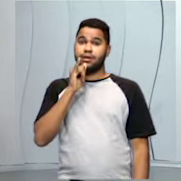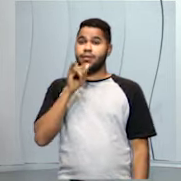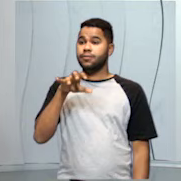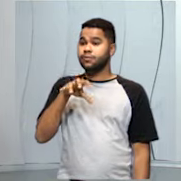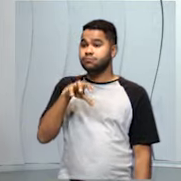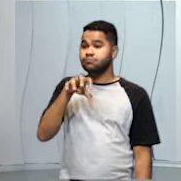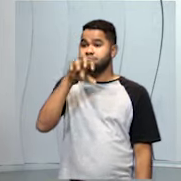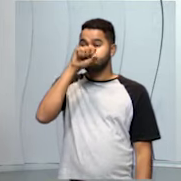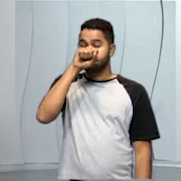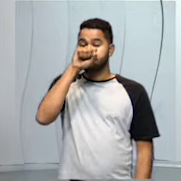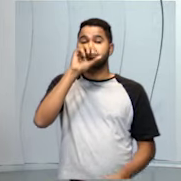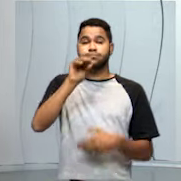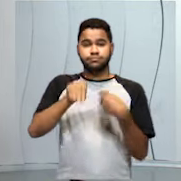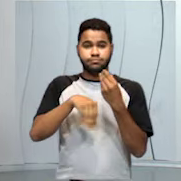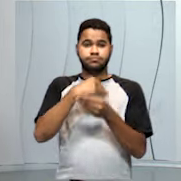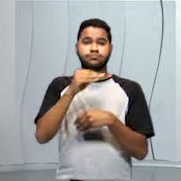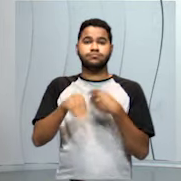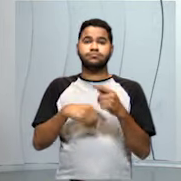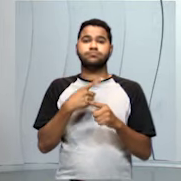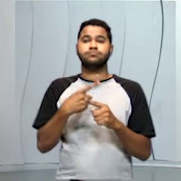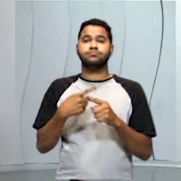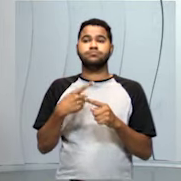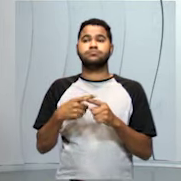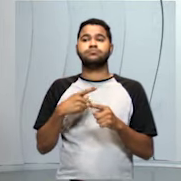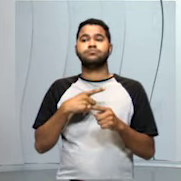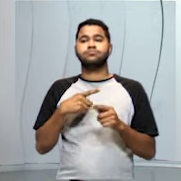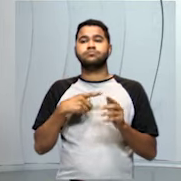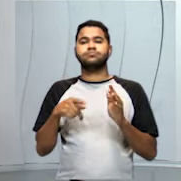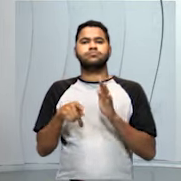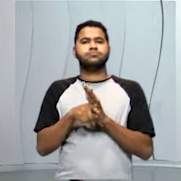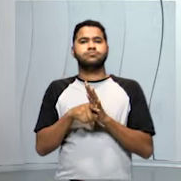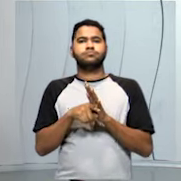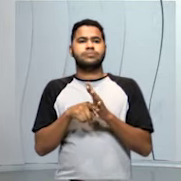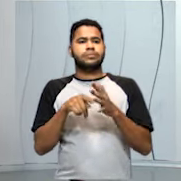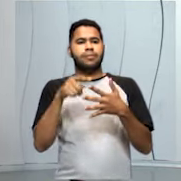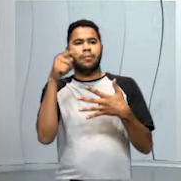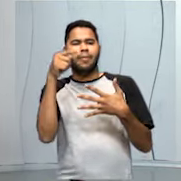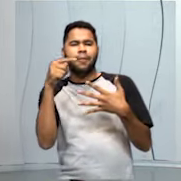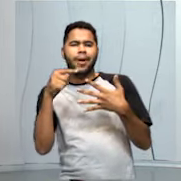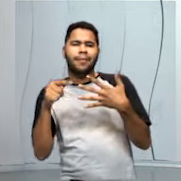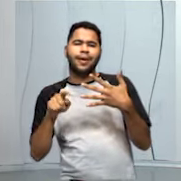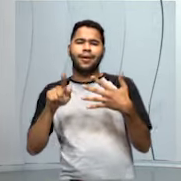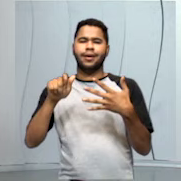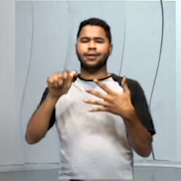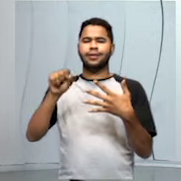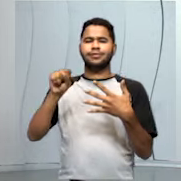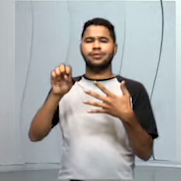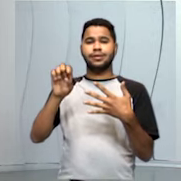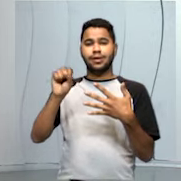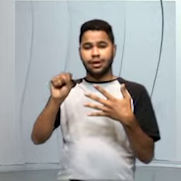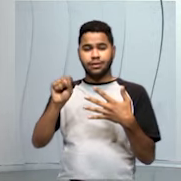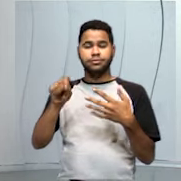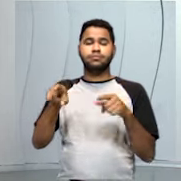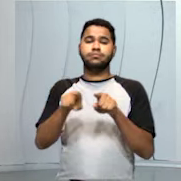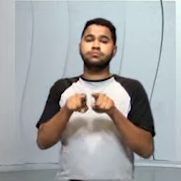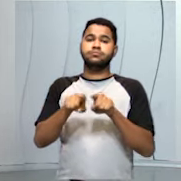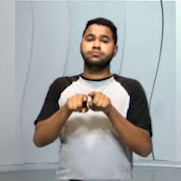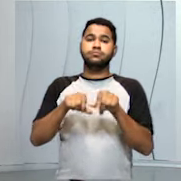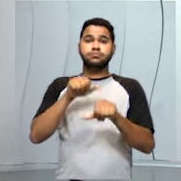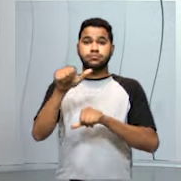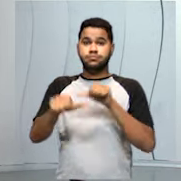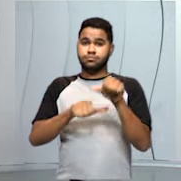também é uma mistura, porque é composto de diversos gases. Que existem misturas